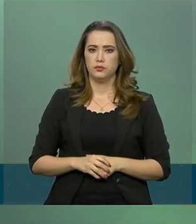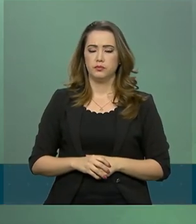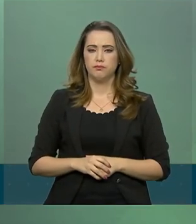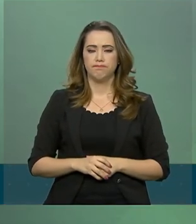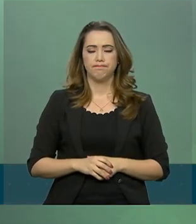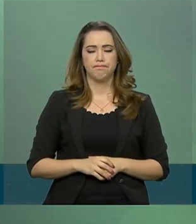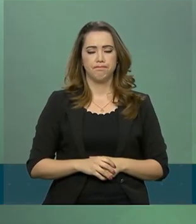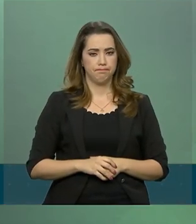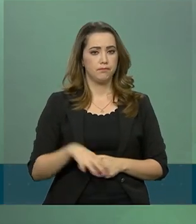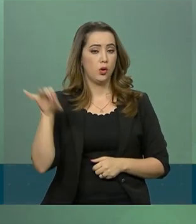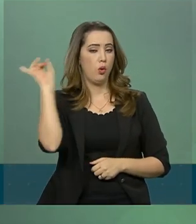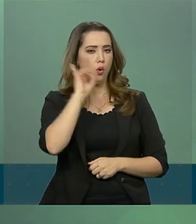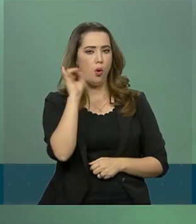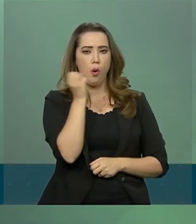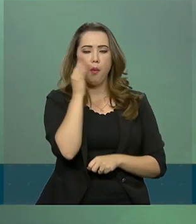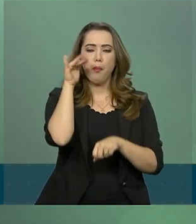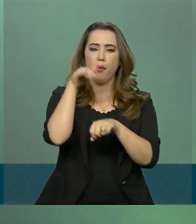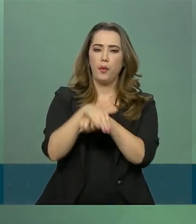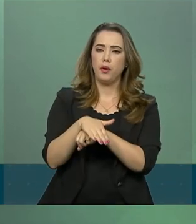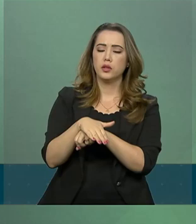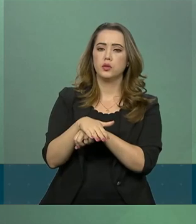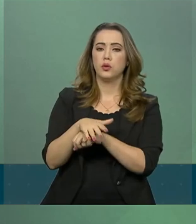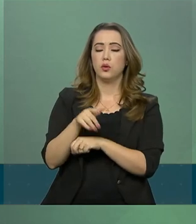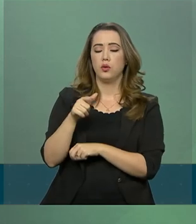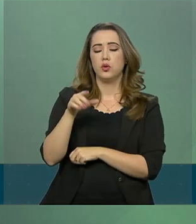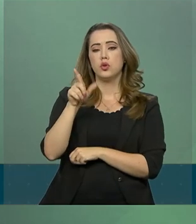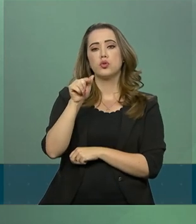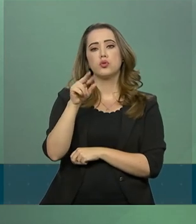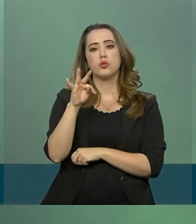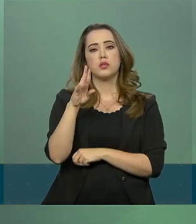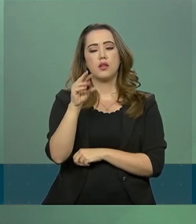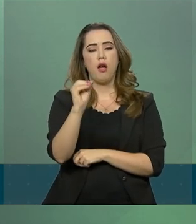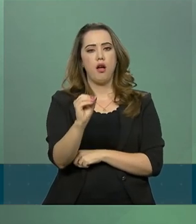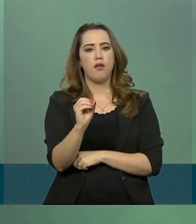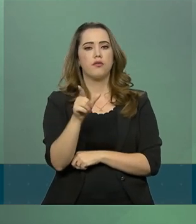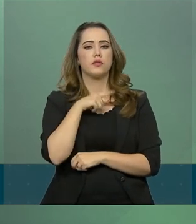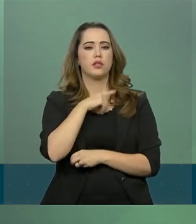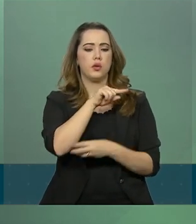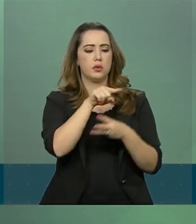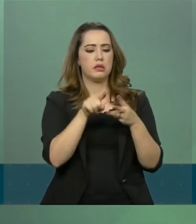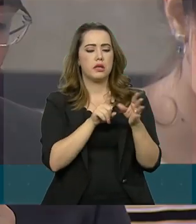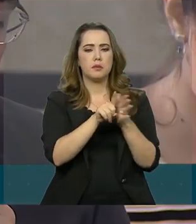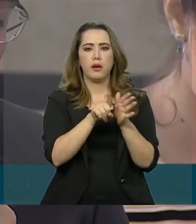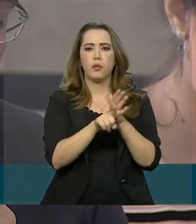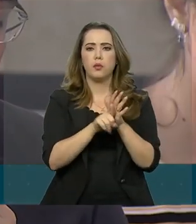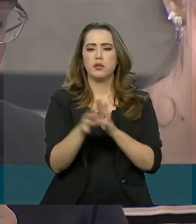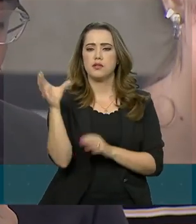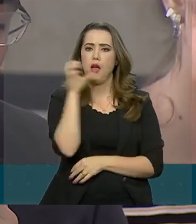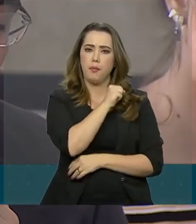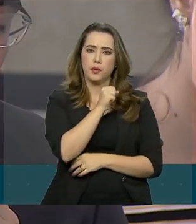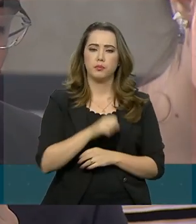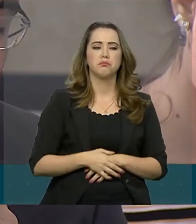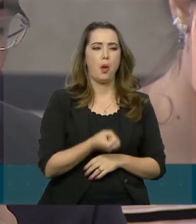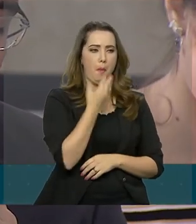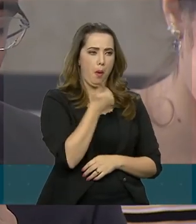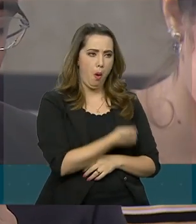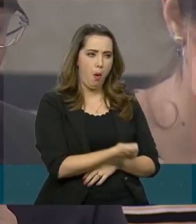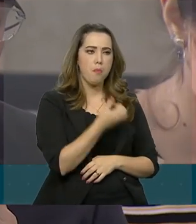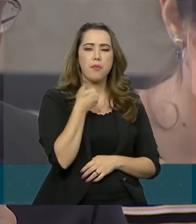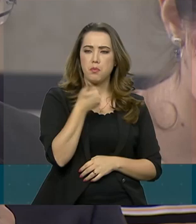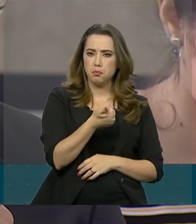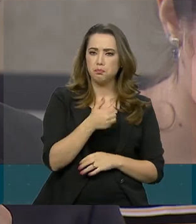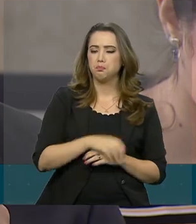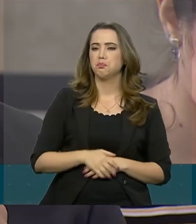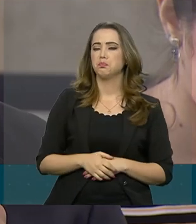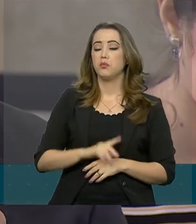Boa noite, portavoz Gustavo Uribe, da Folha de São Paulo. Tudo bem? Gustavo? Tudo bem? Tudo ótimo. Tenho três perguntas rápidas. Que bom. No evento, o presidente Jair